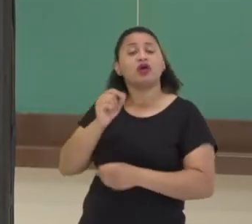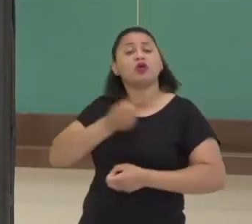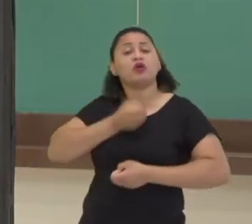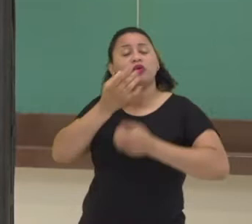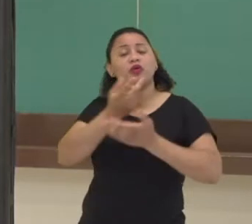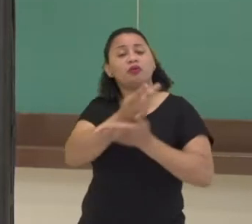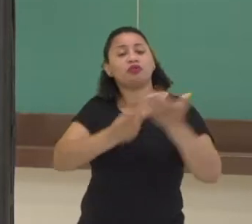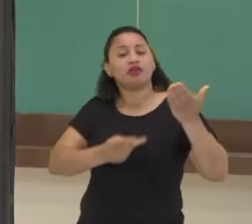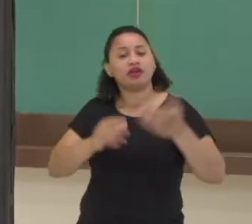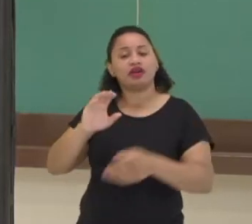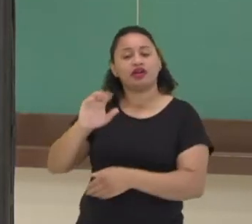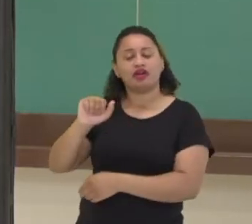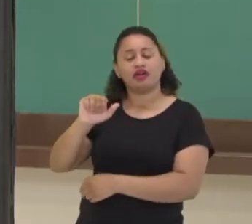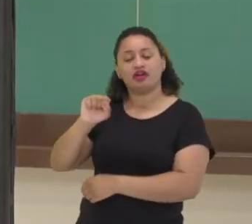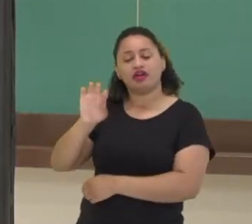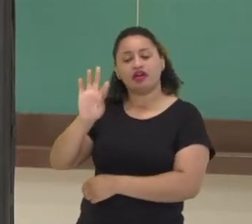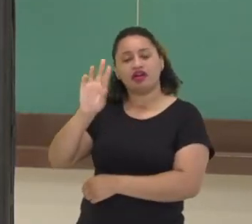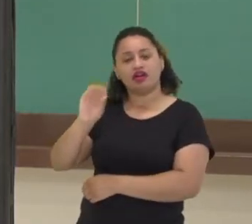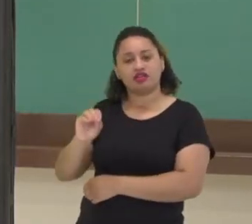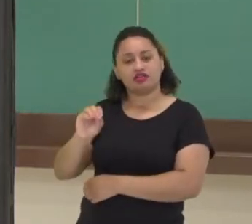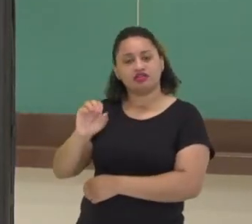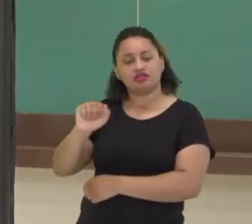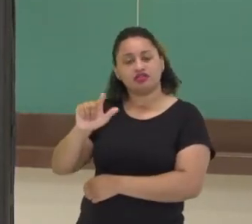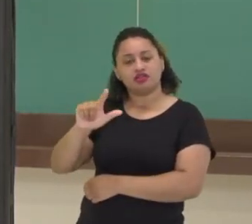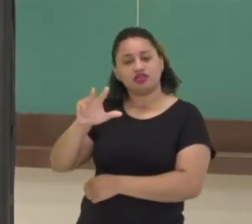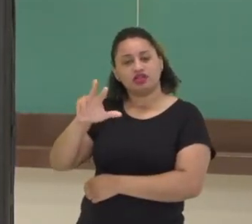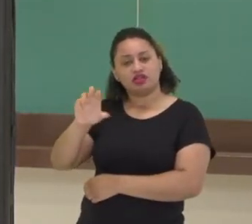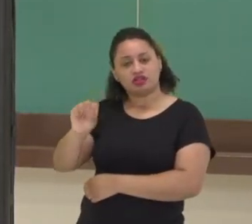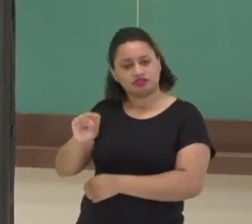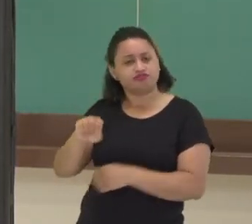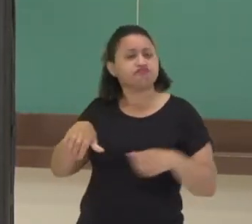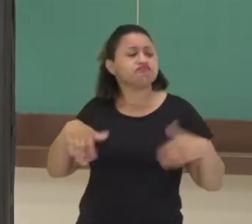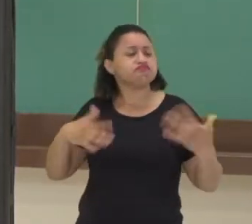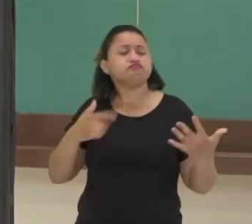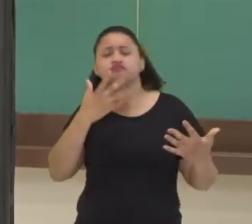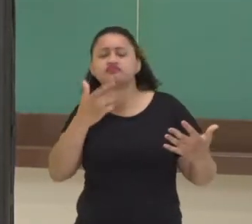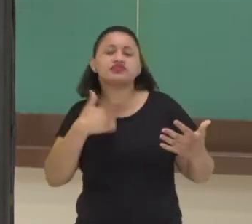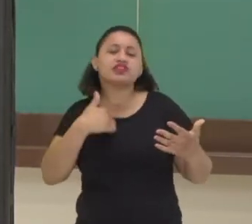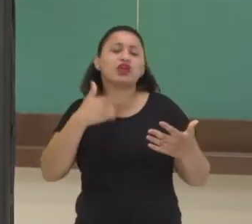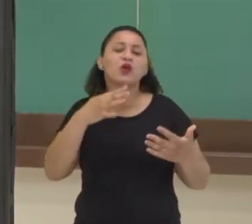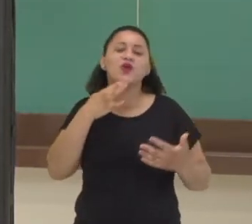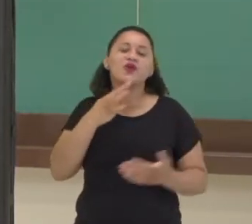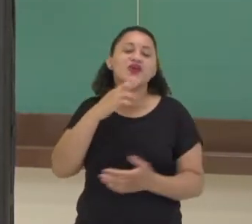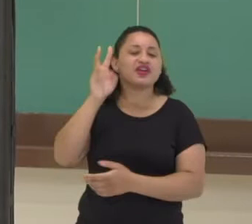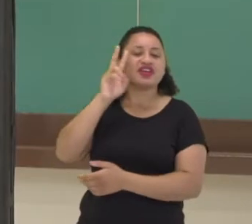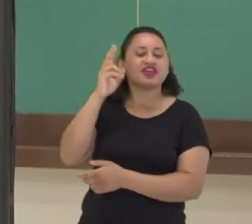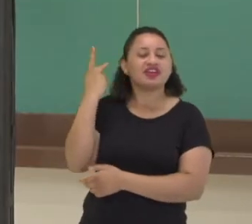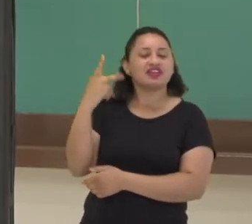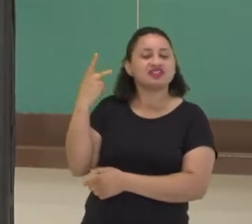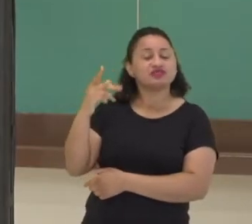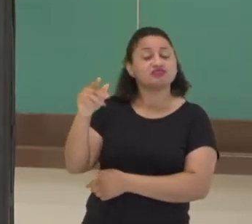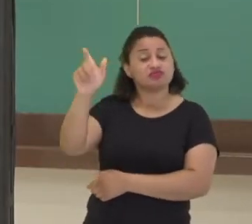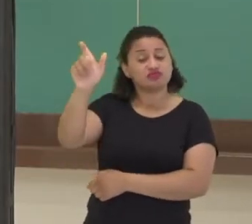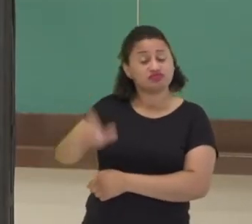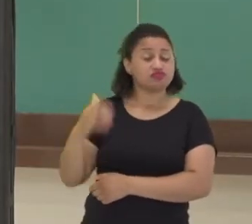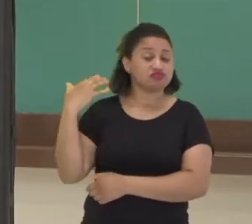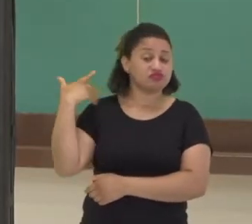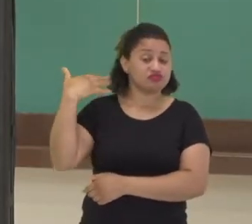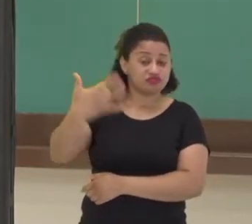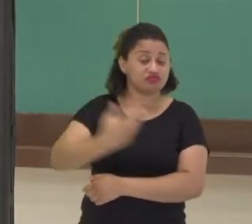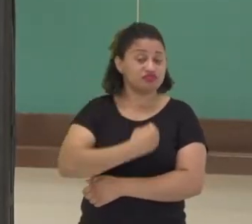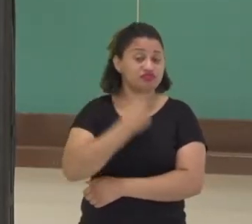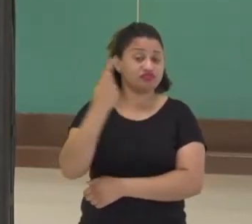poeta do romantismo, muito bem. E que tal ler a biografia desse grande expoente da literatura brasileira?